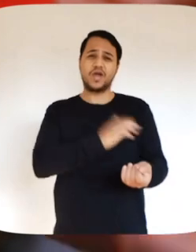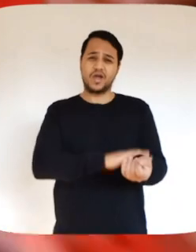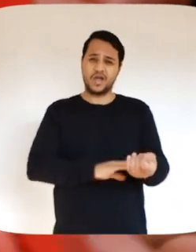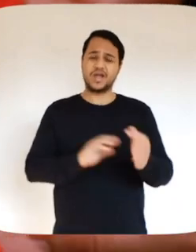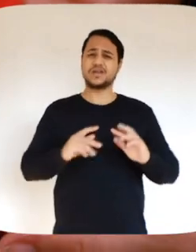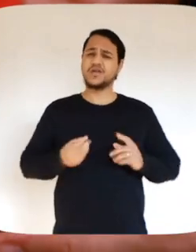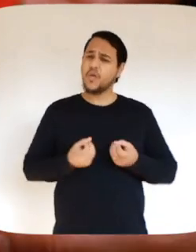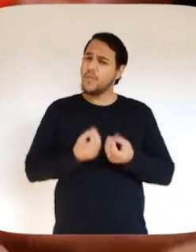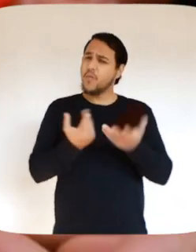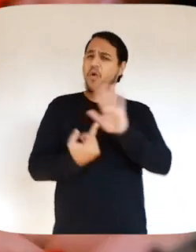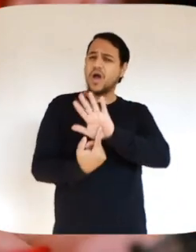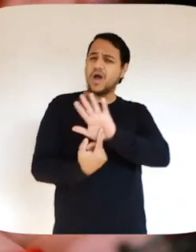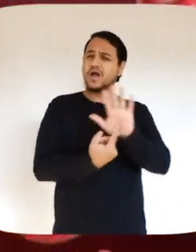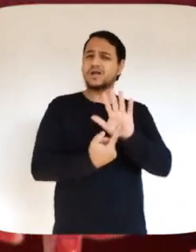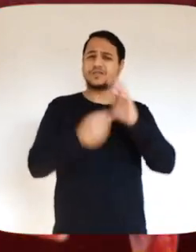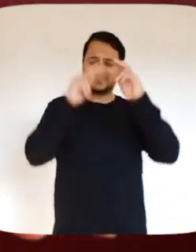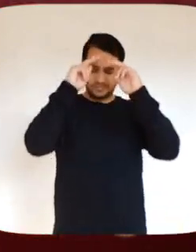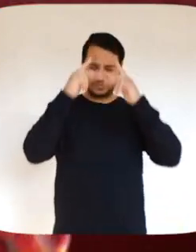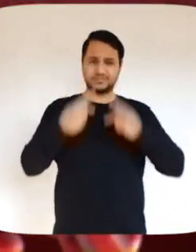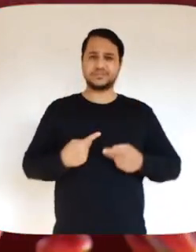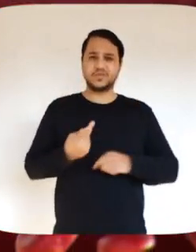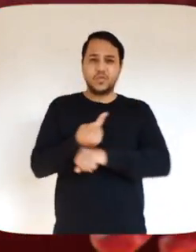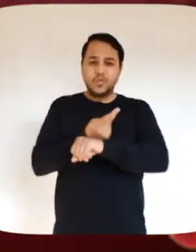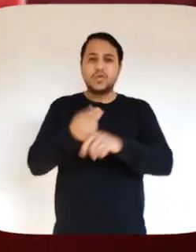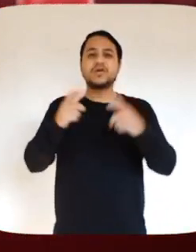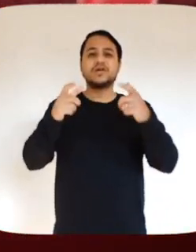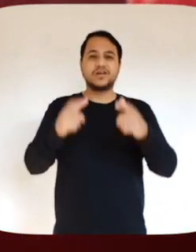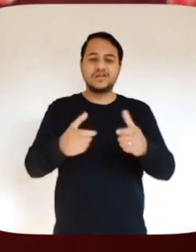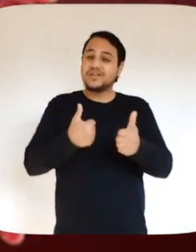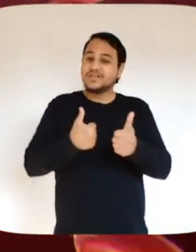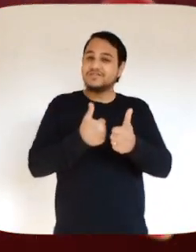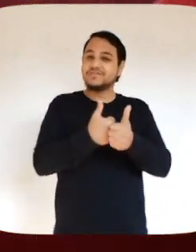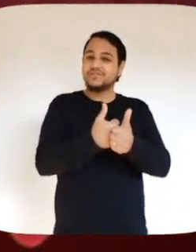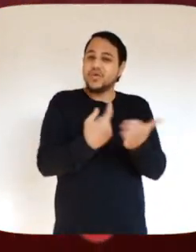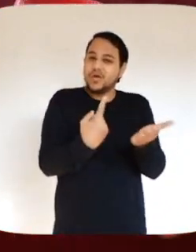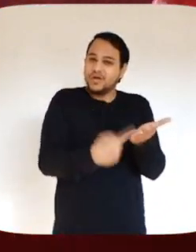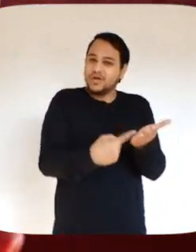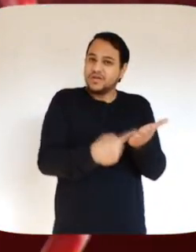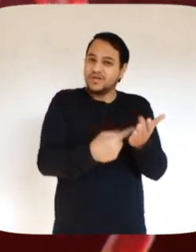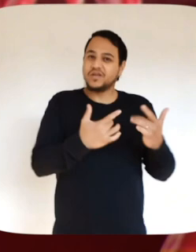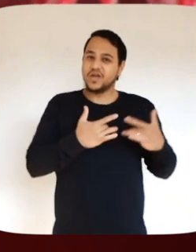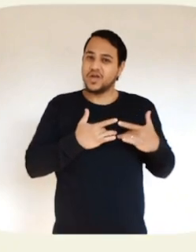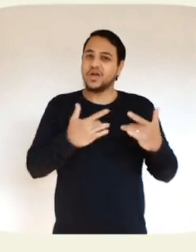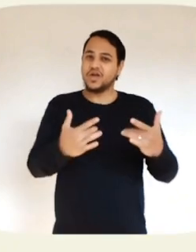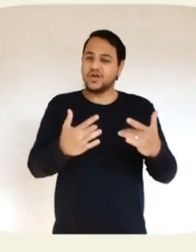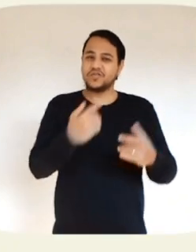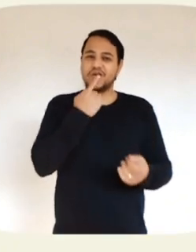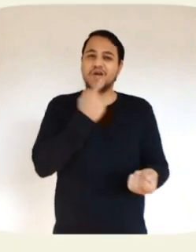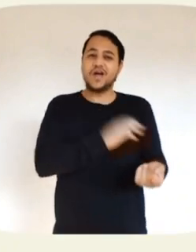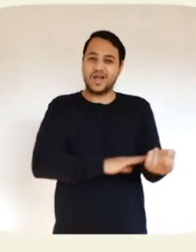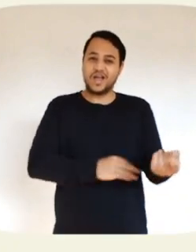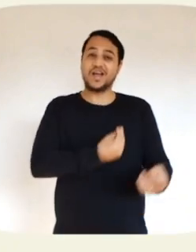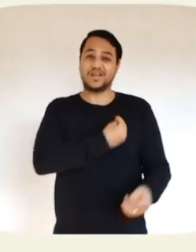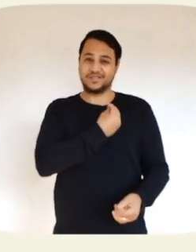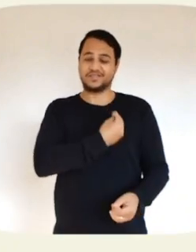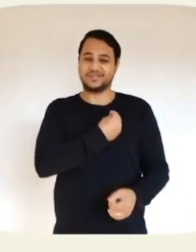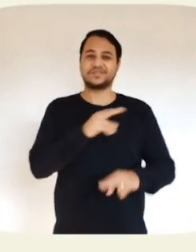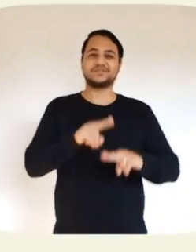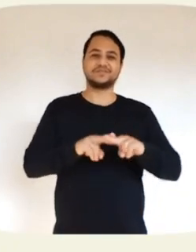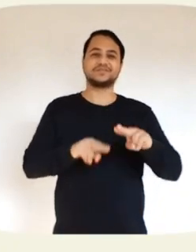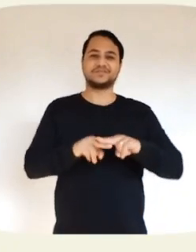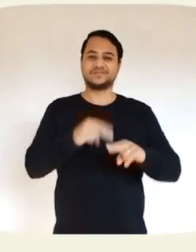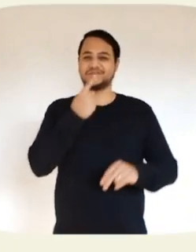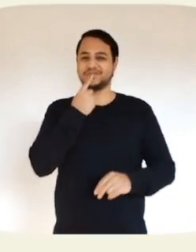expressão máxima de humanidade. Procure o hemonúcleo mais próximo e agende a sua doação. Sangue é vida.